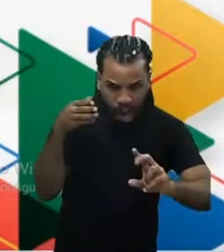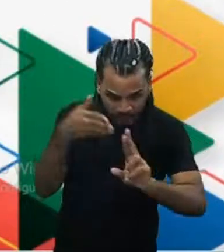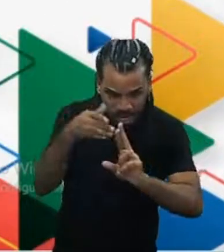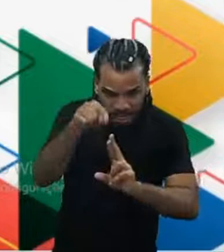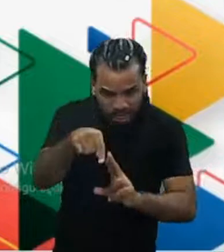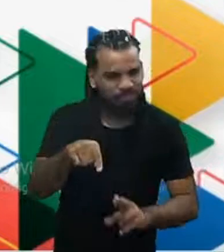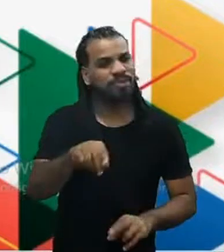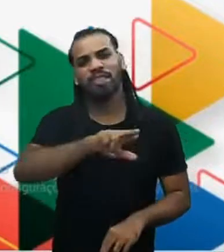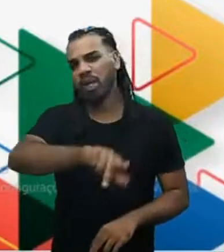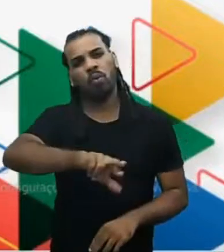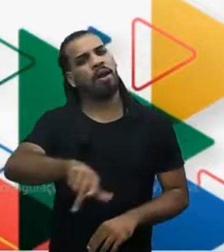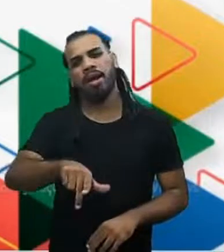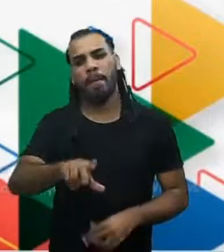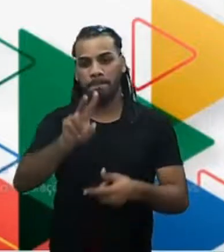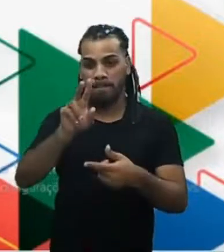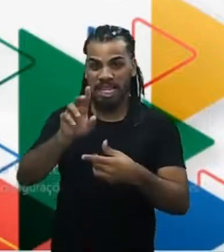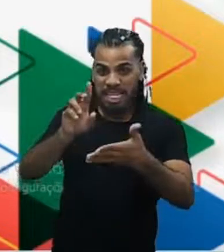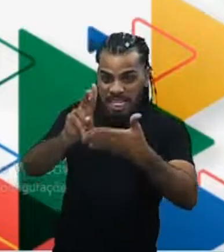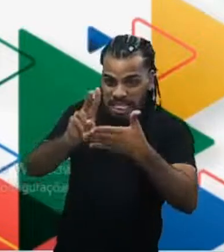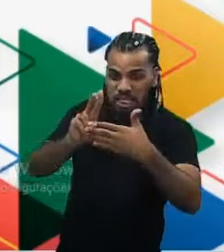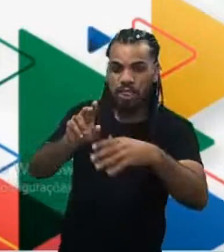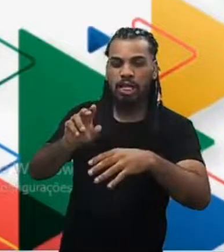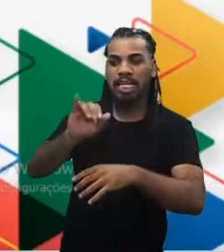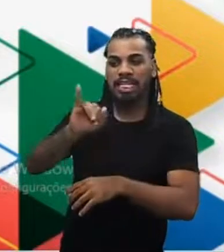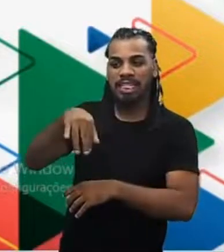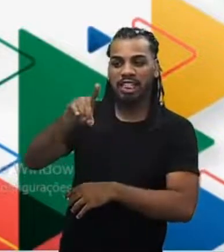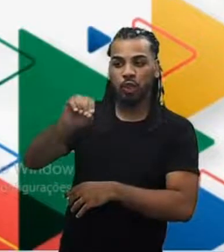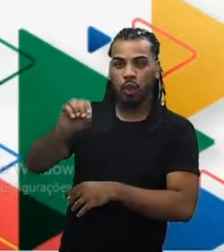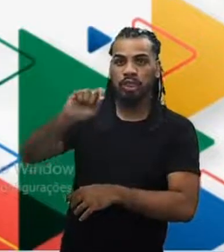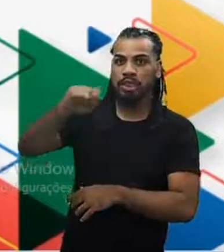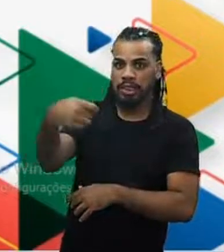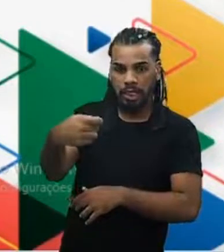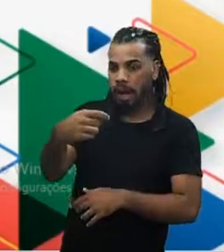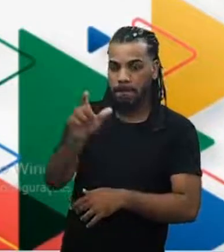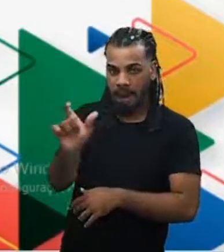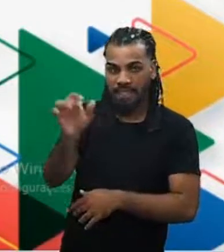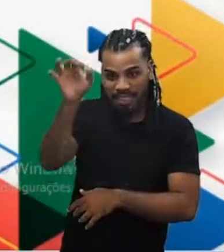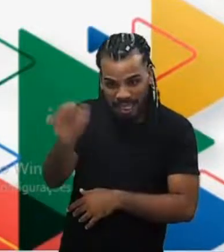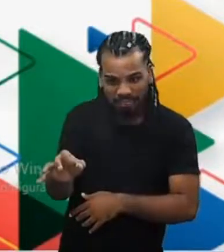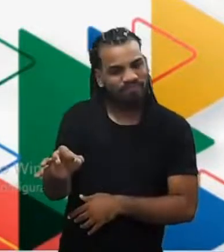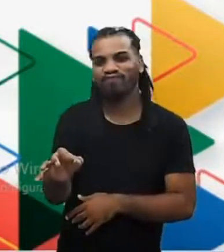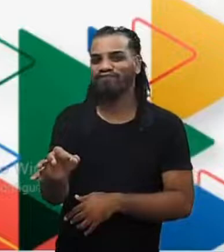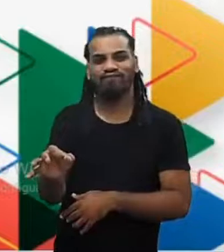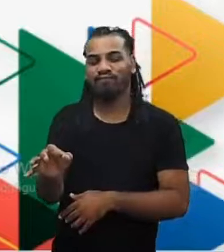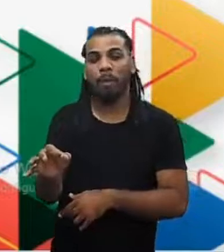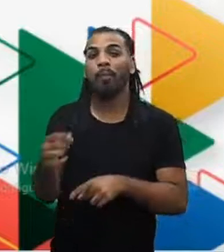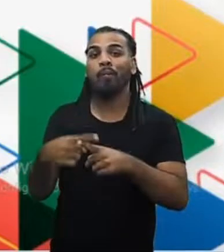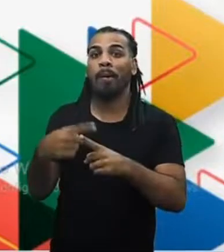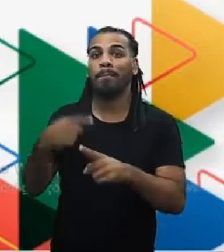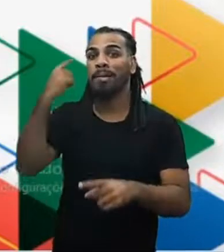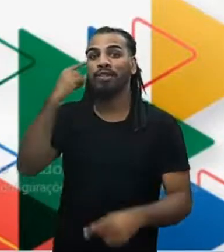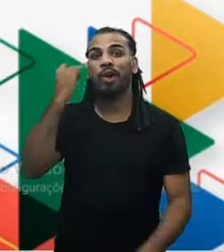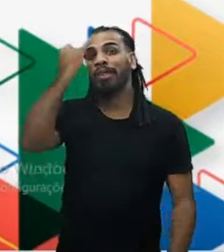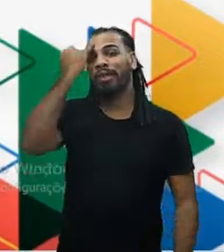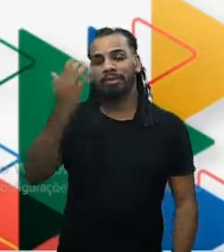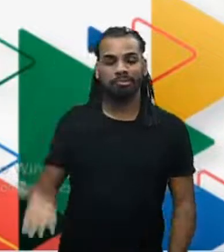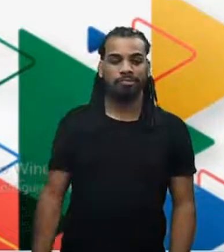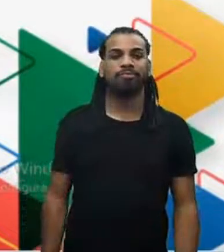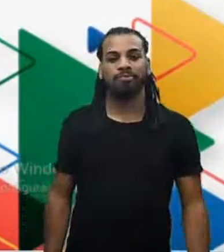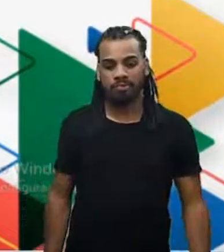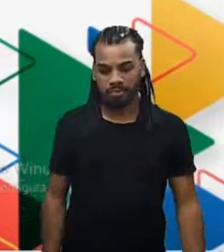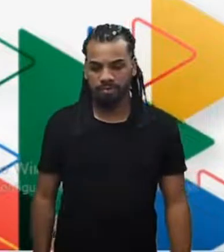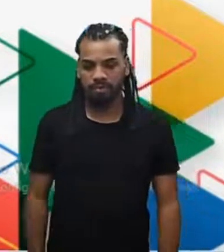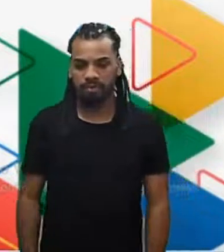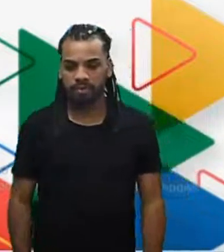esse continente, além de ter, infelizmente, muitas vezes, conotações